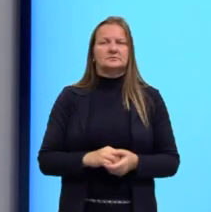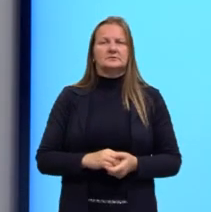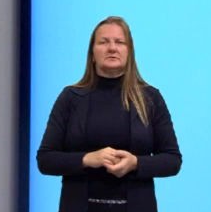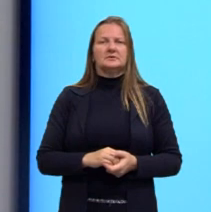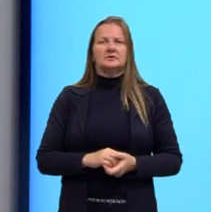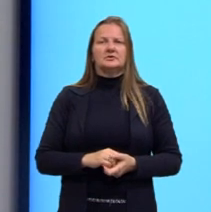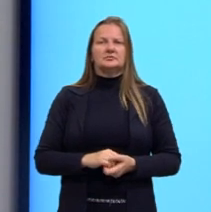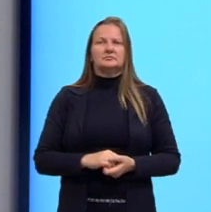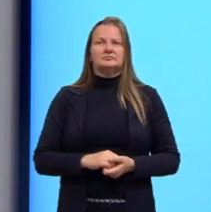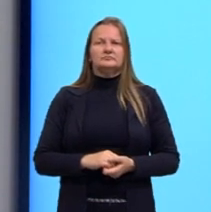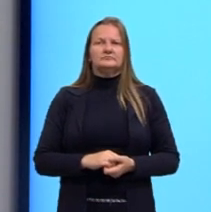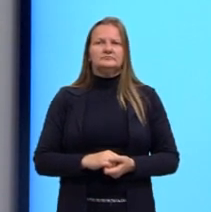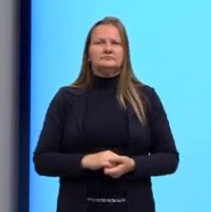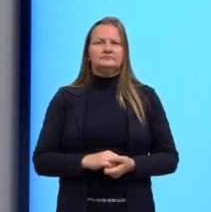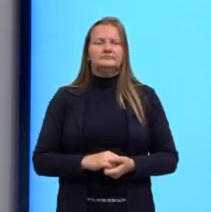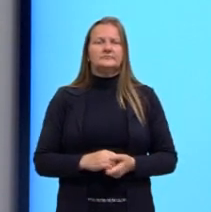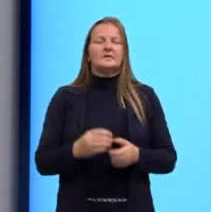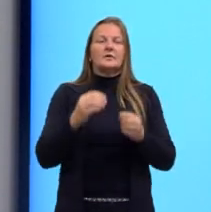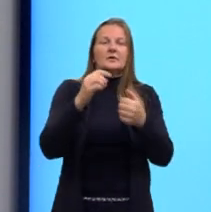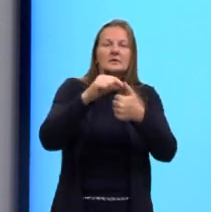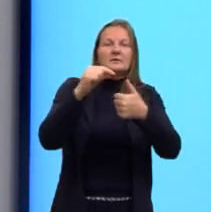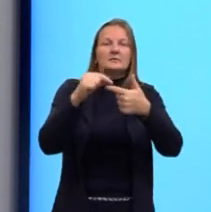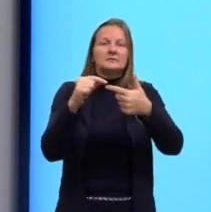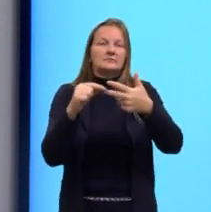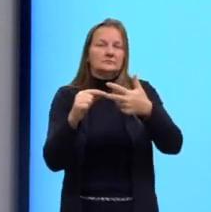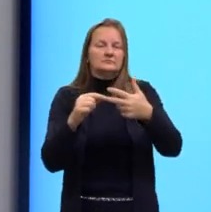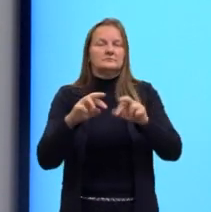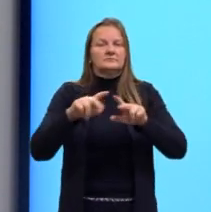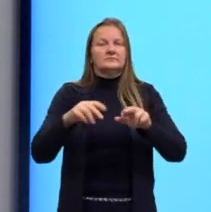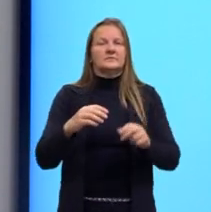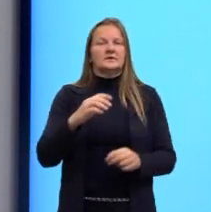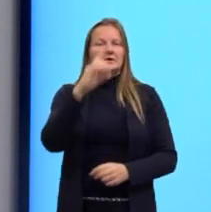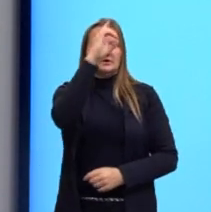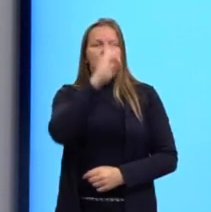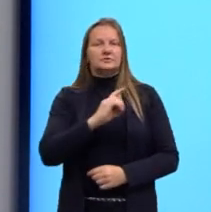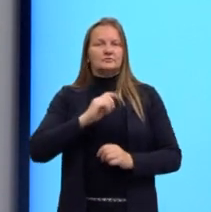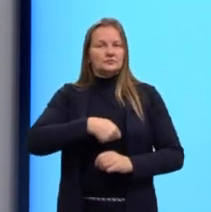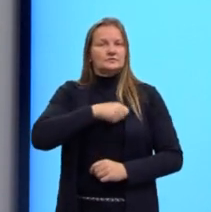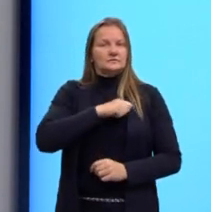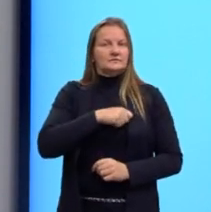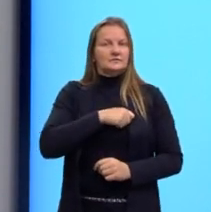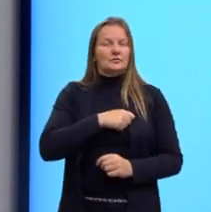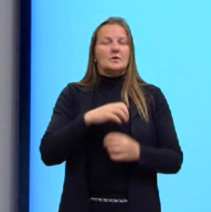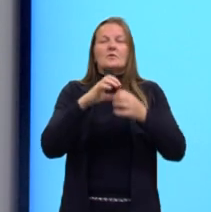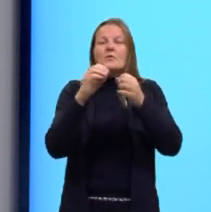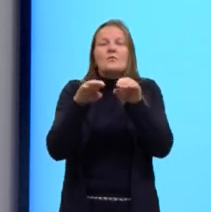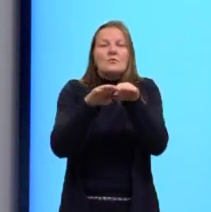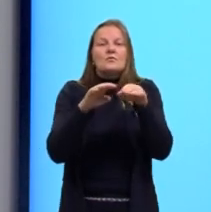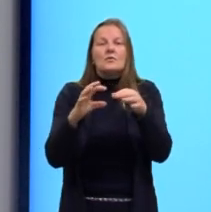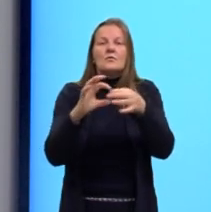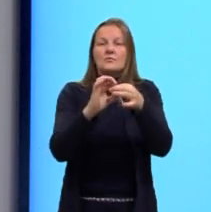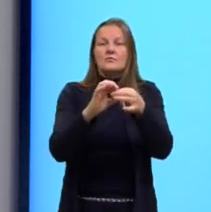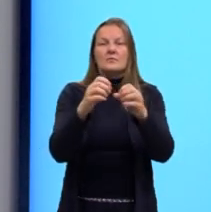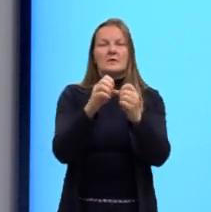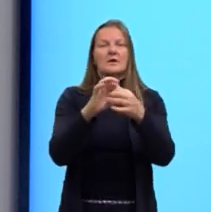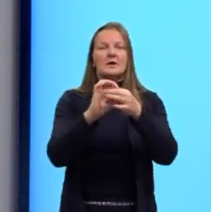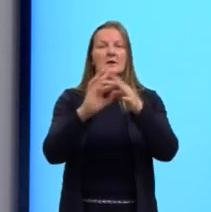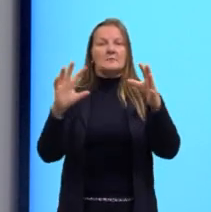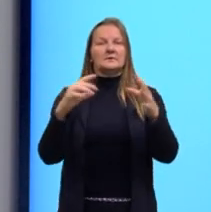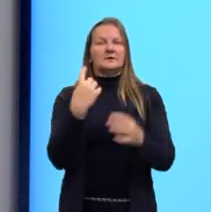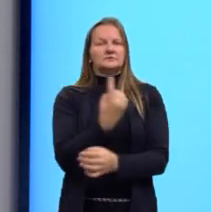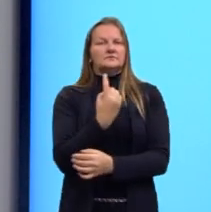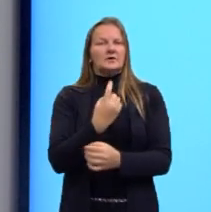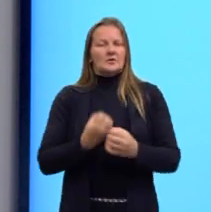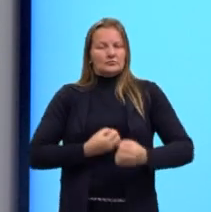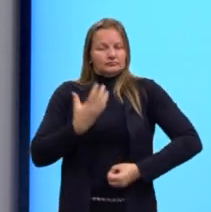sequência. Olha, direitos civis. Direitos inerentes à nossa liberdade individual. Liberdade